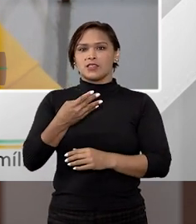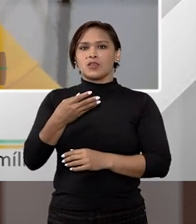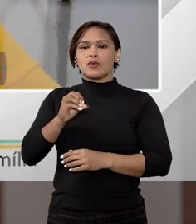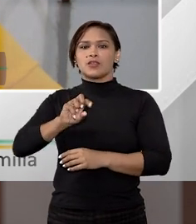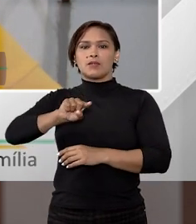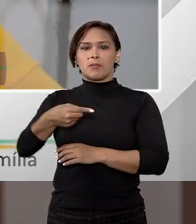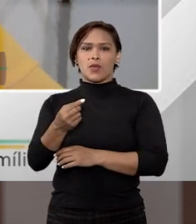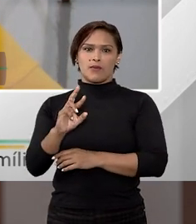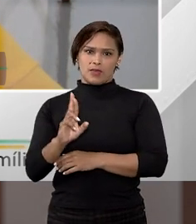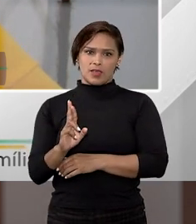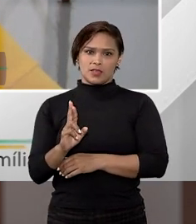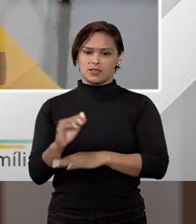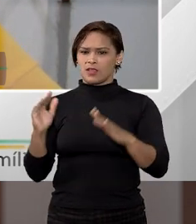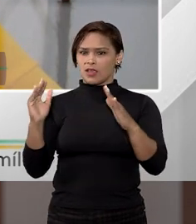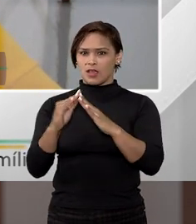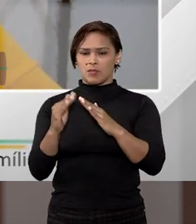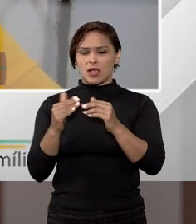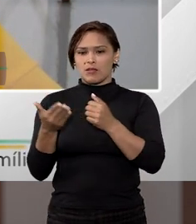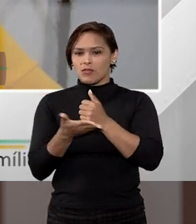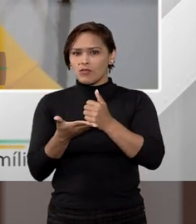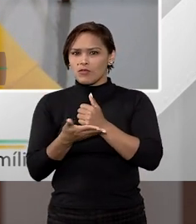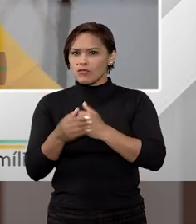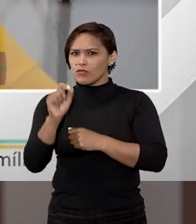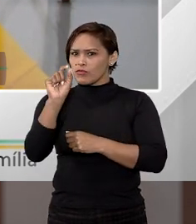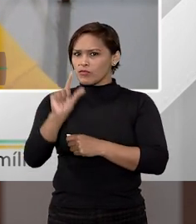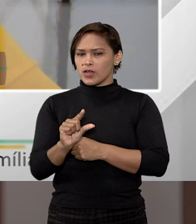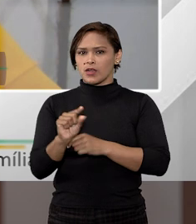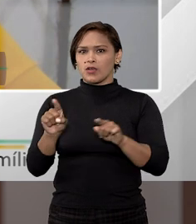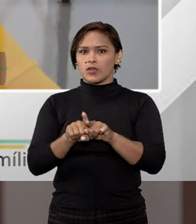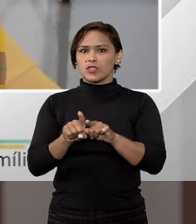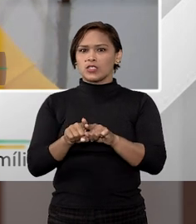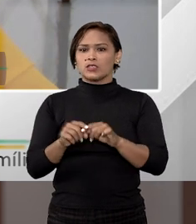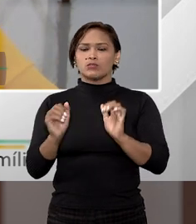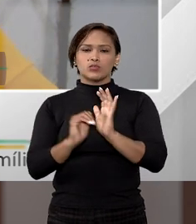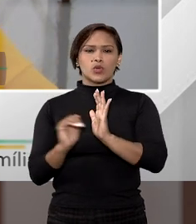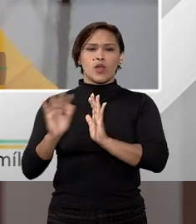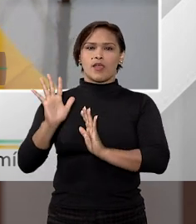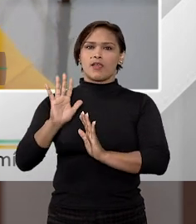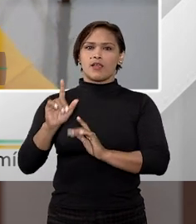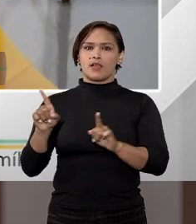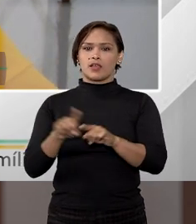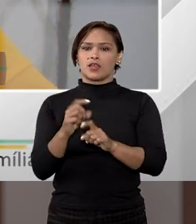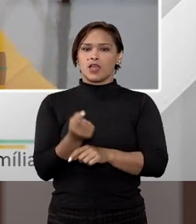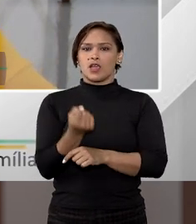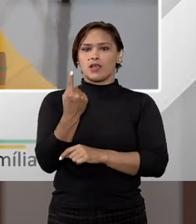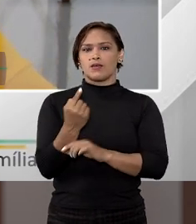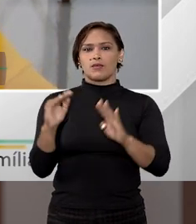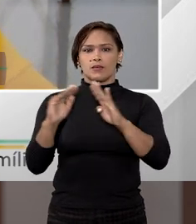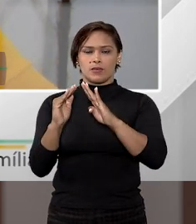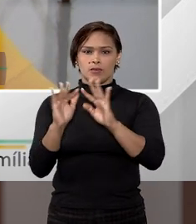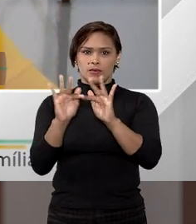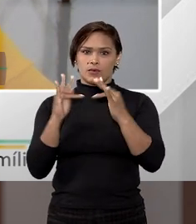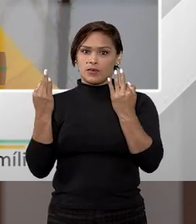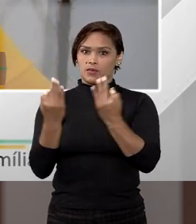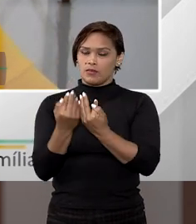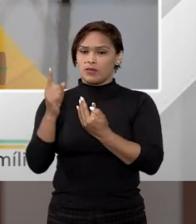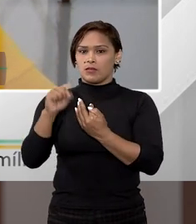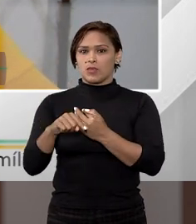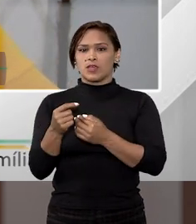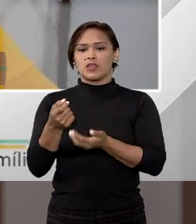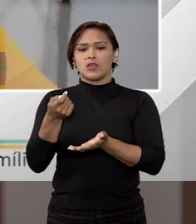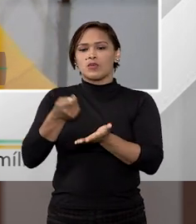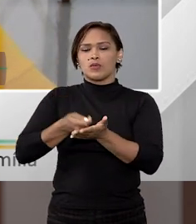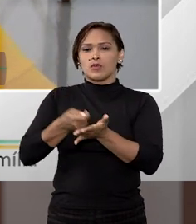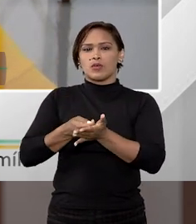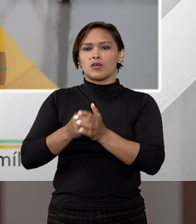140 mil reais, é imóvel de baixo custo, então não é imóvel de alto custo, é o único imóvel da família, não é imóvel